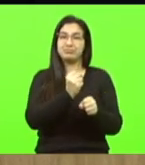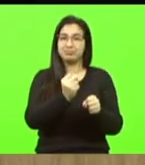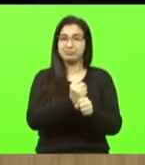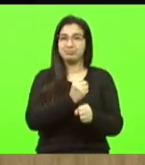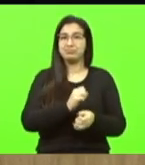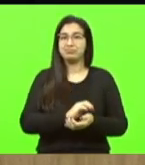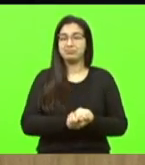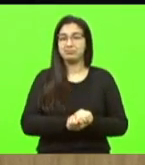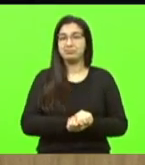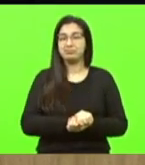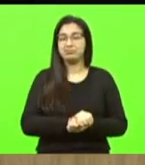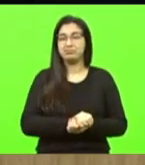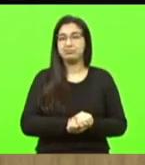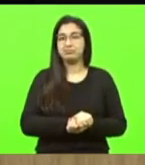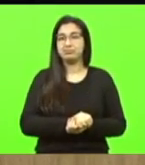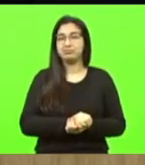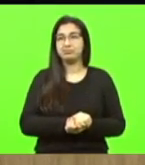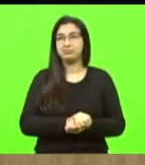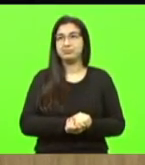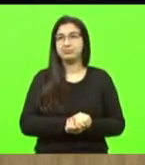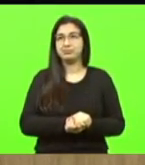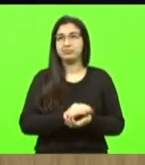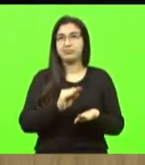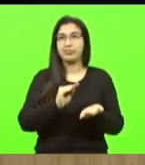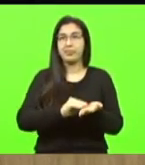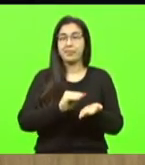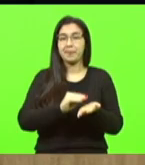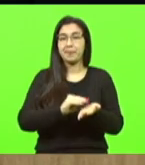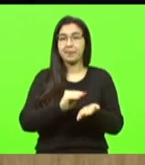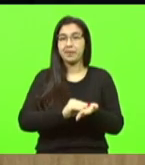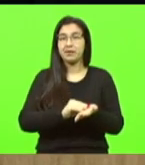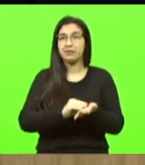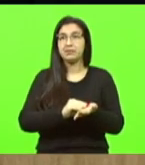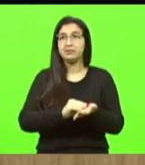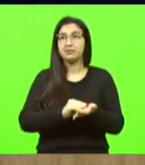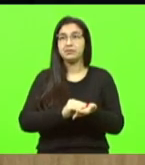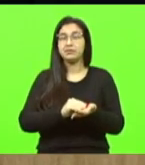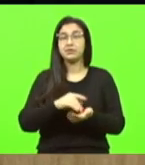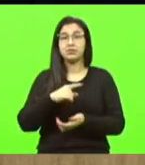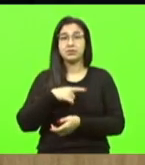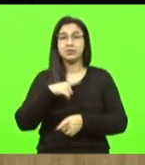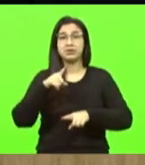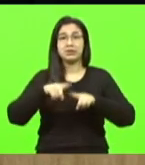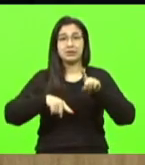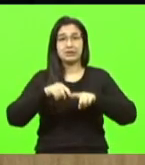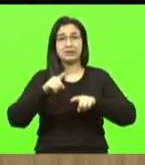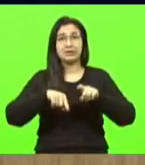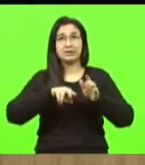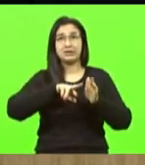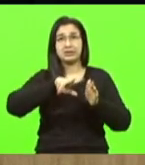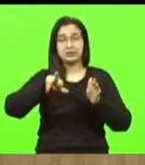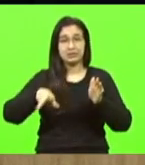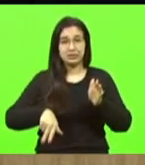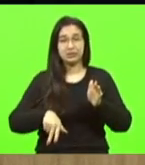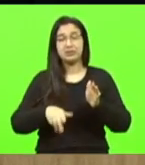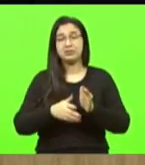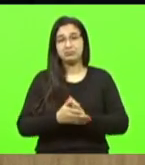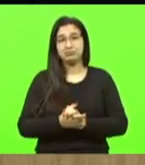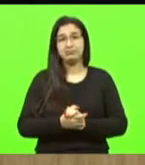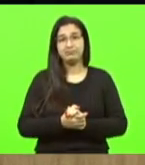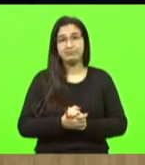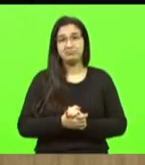o momento de faltar inclusive está faltando material é o caso do